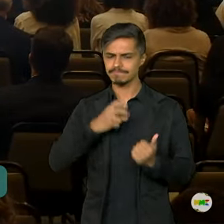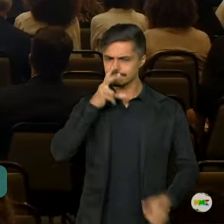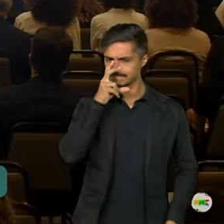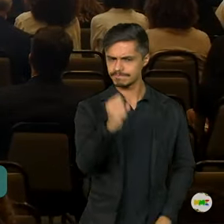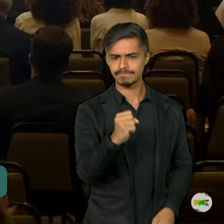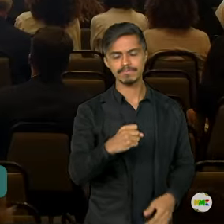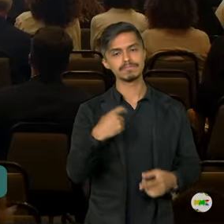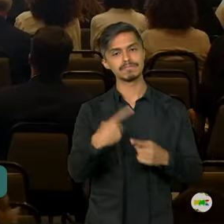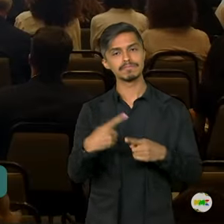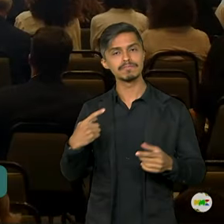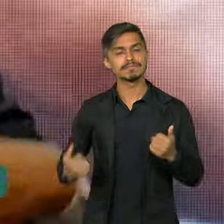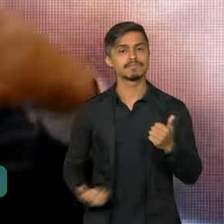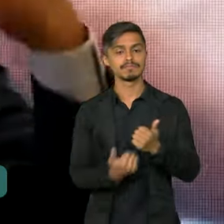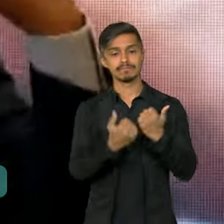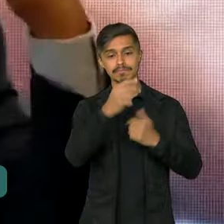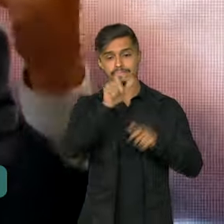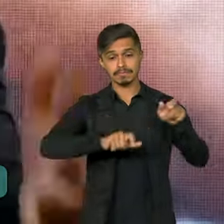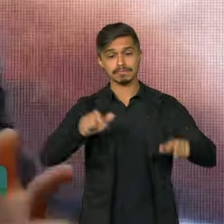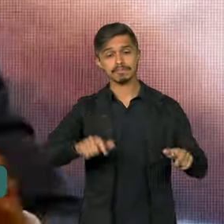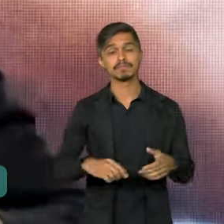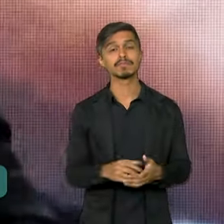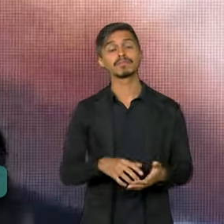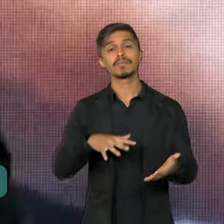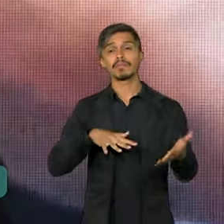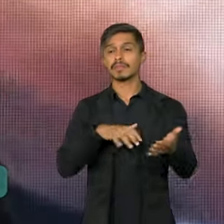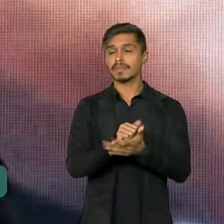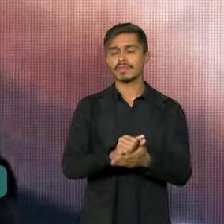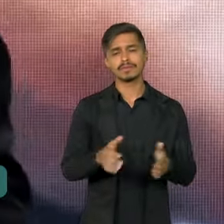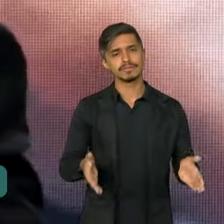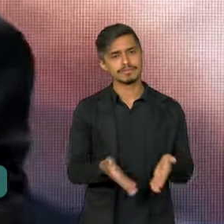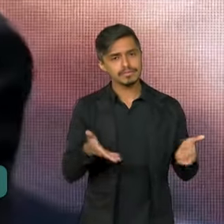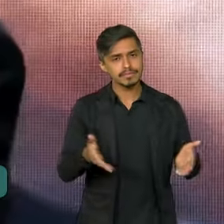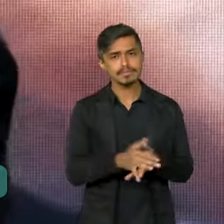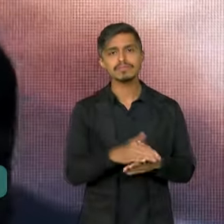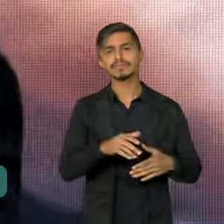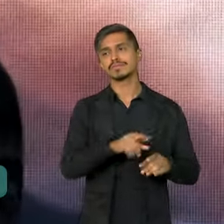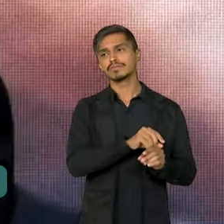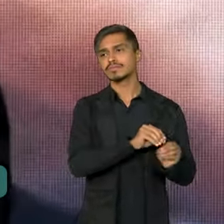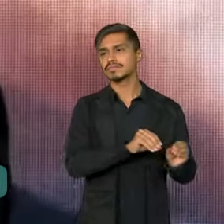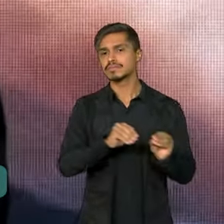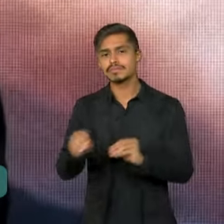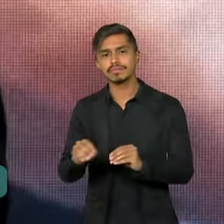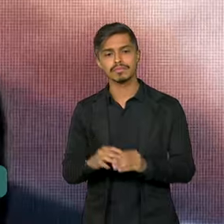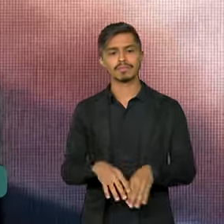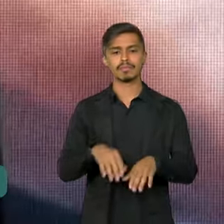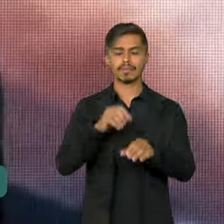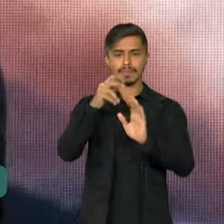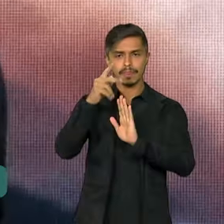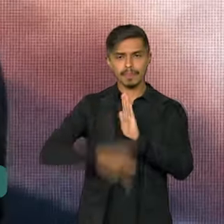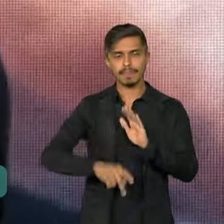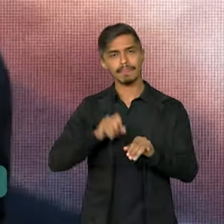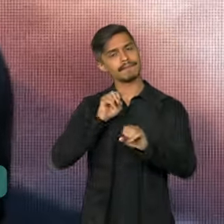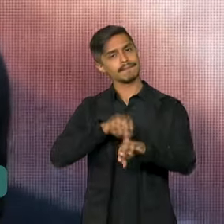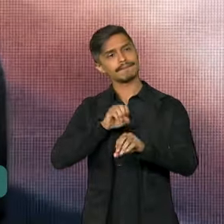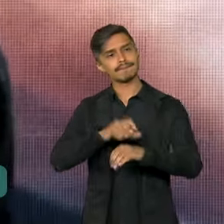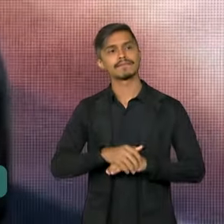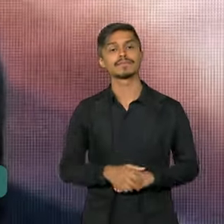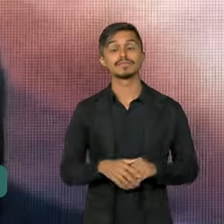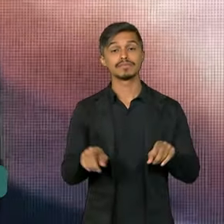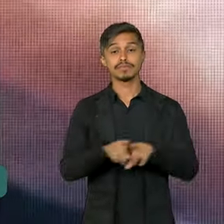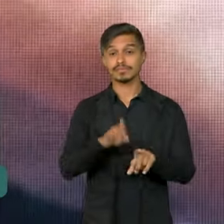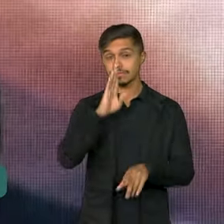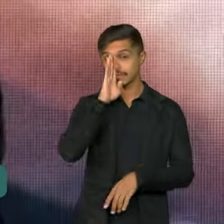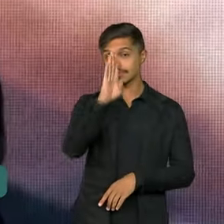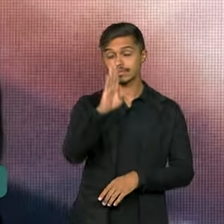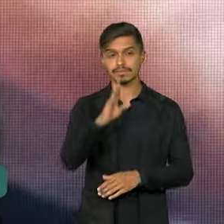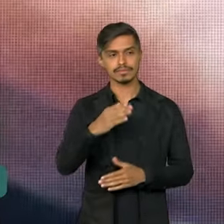amparo às pessoas, que orienta para o cadastro, que orienta para programas, que orienta para a educação, mas principalmente